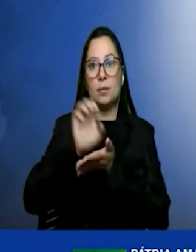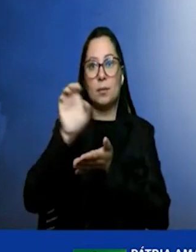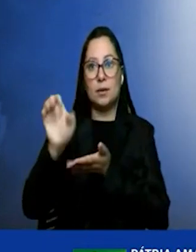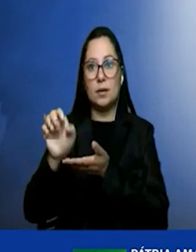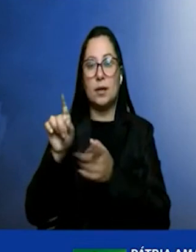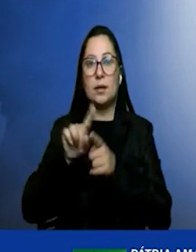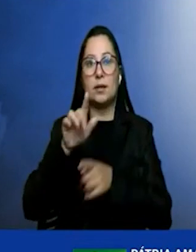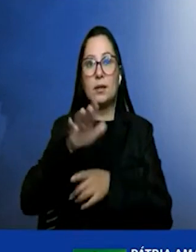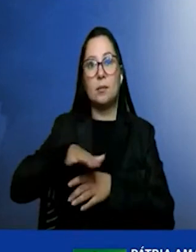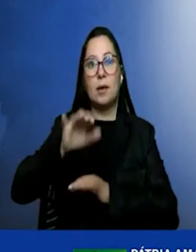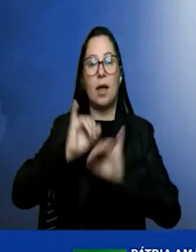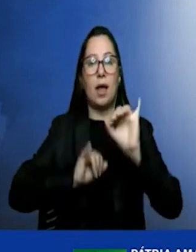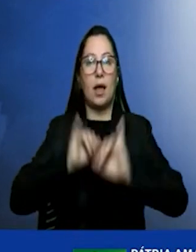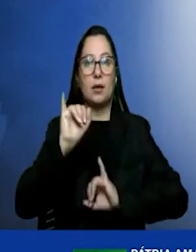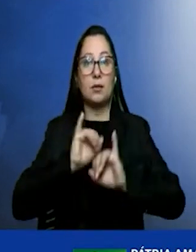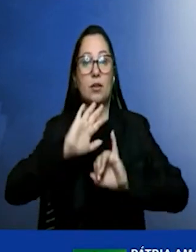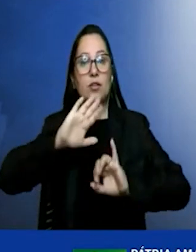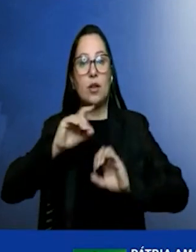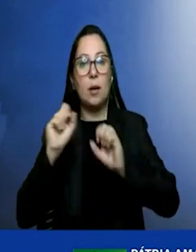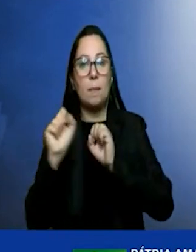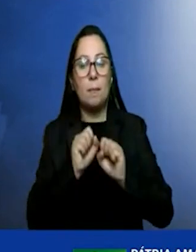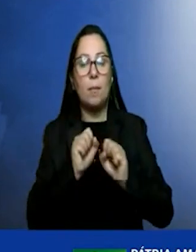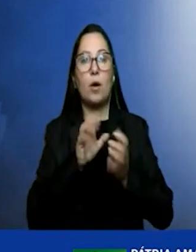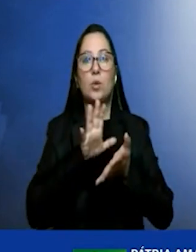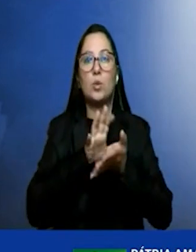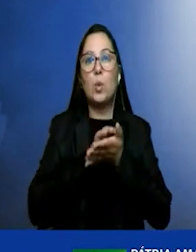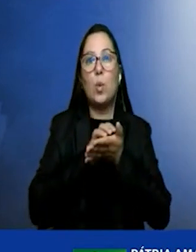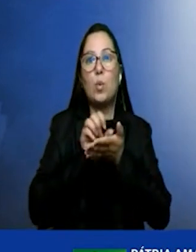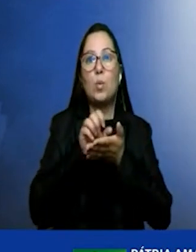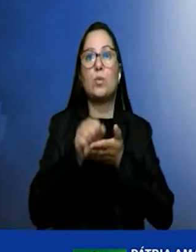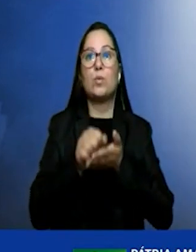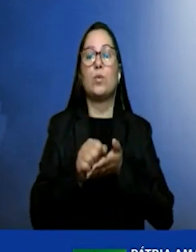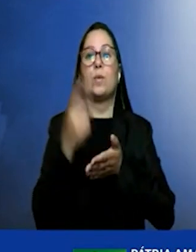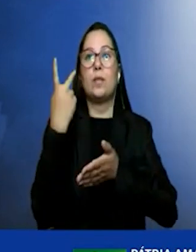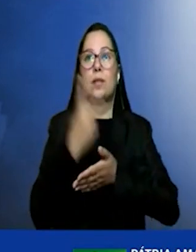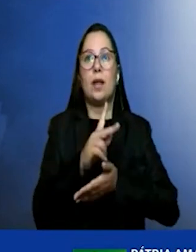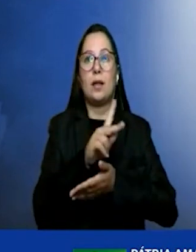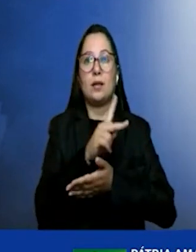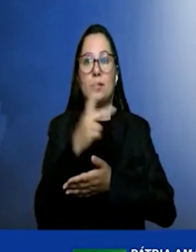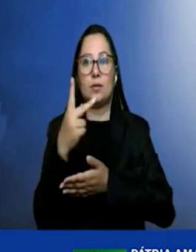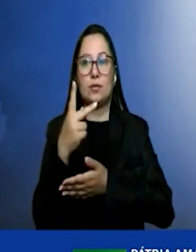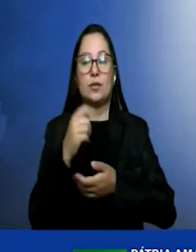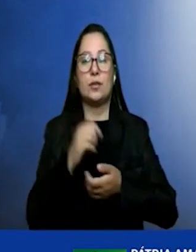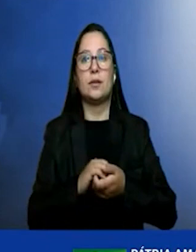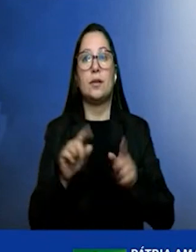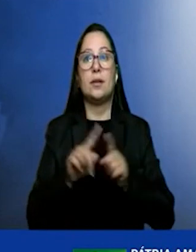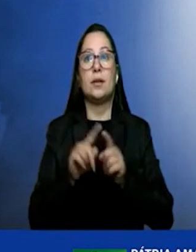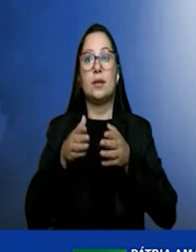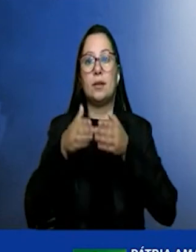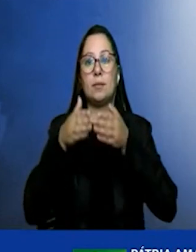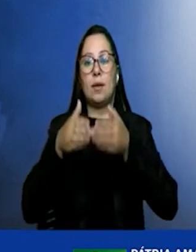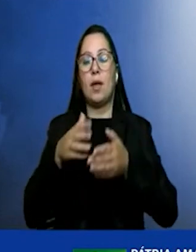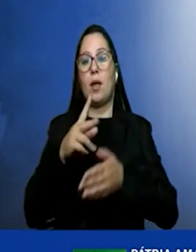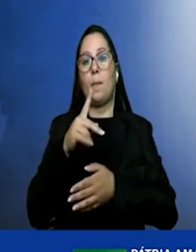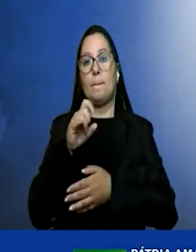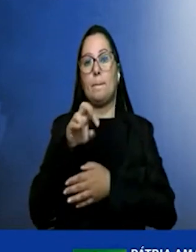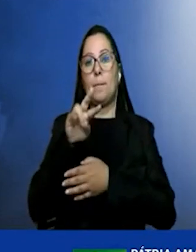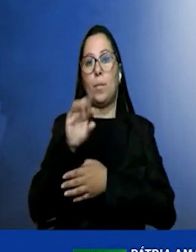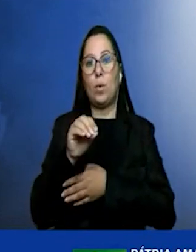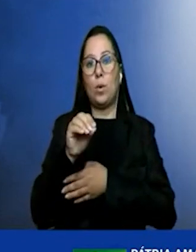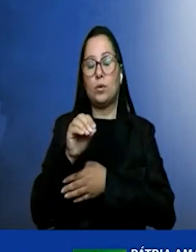industrial que já poderá ser consumidora desse hidrogênio, o porto do Pecém e um detalhe